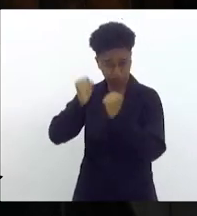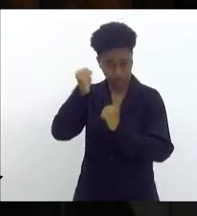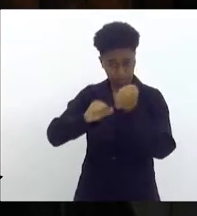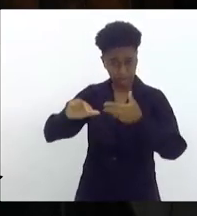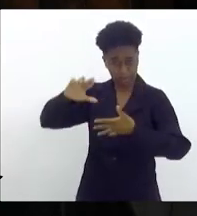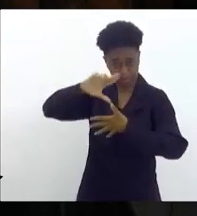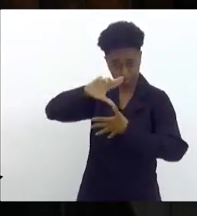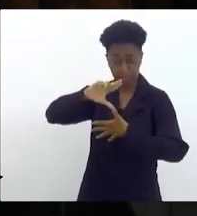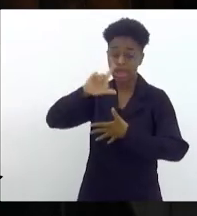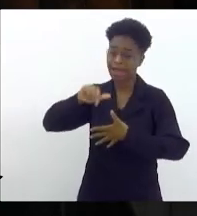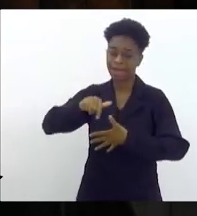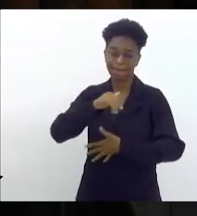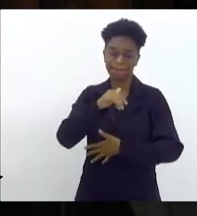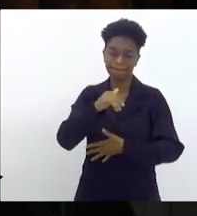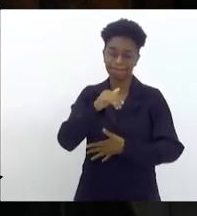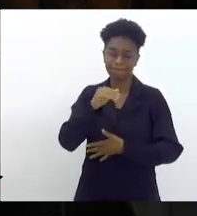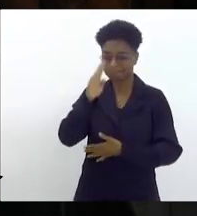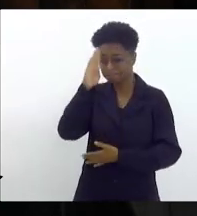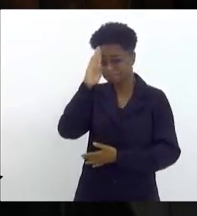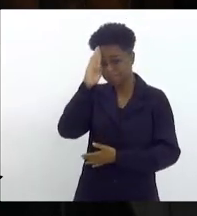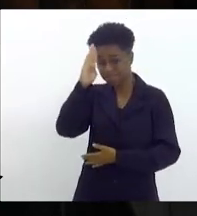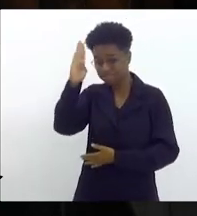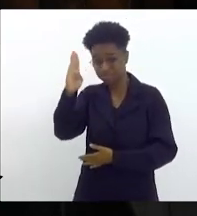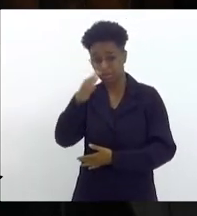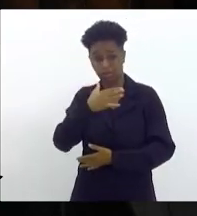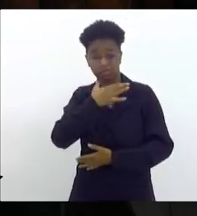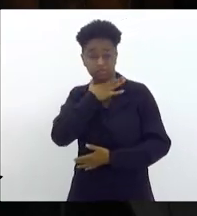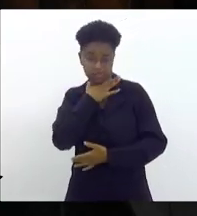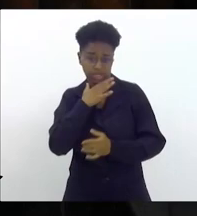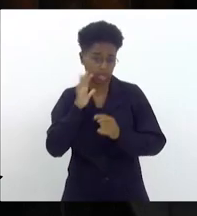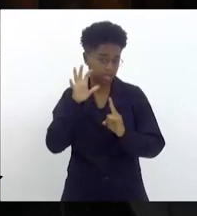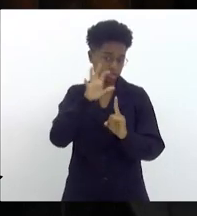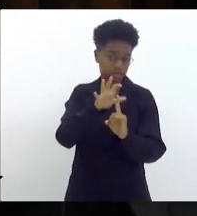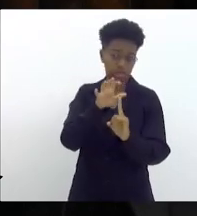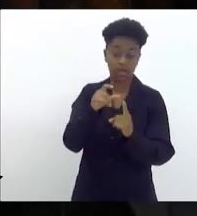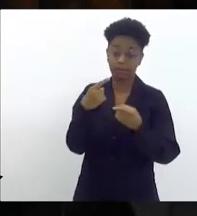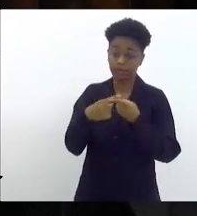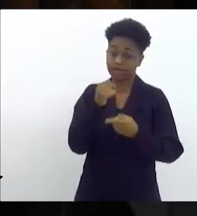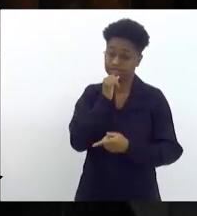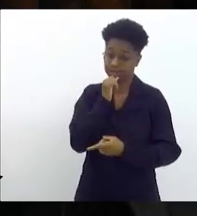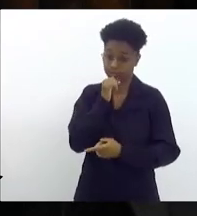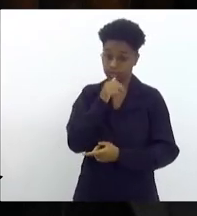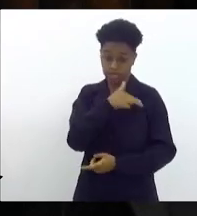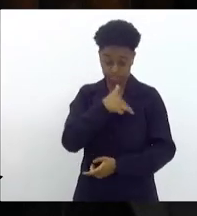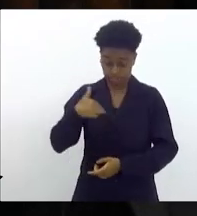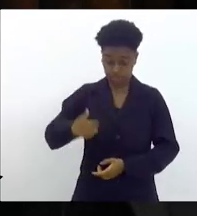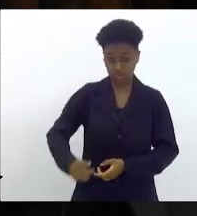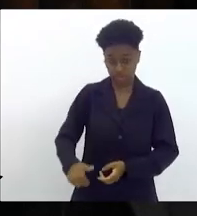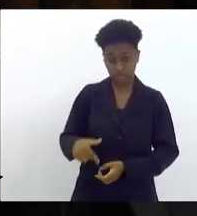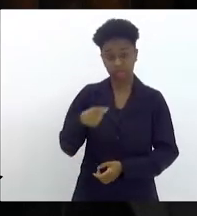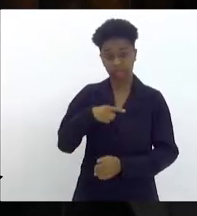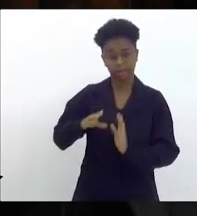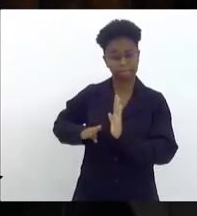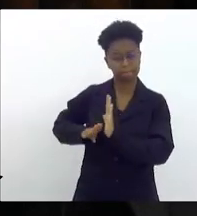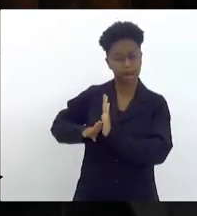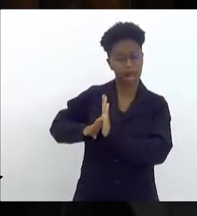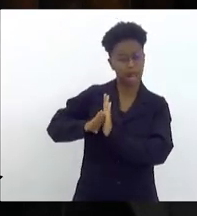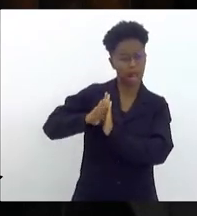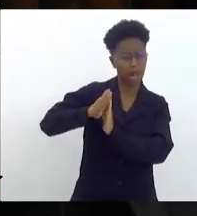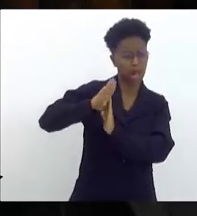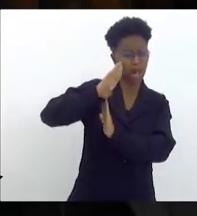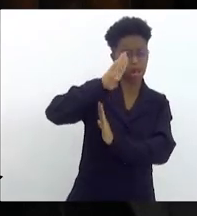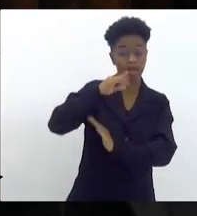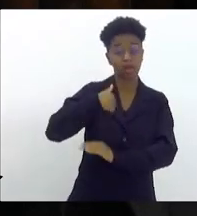dava um exemplo. A China está em uma ascensão mundial meteórica. No meu